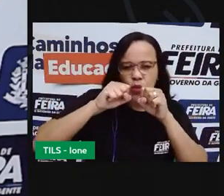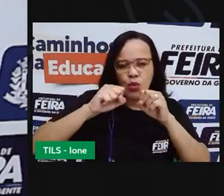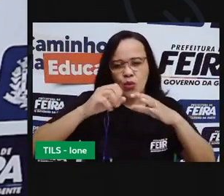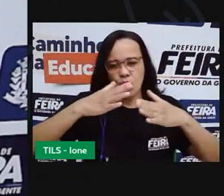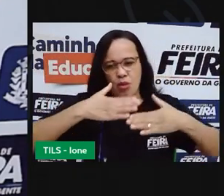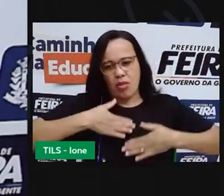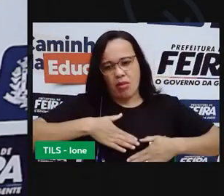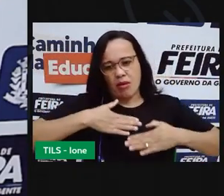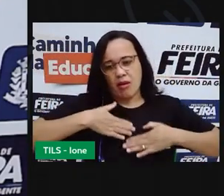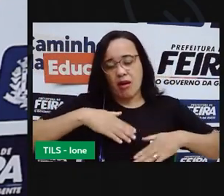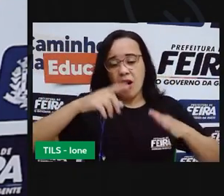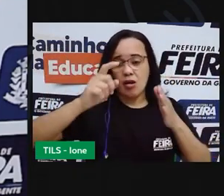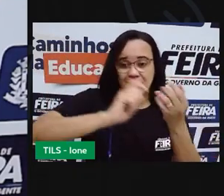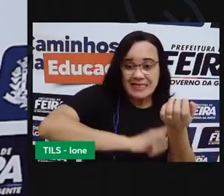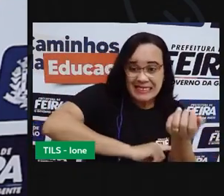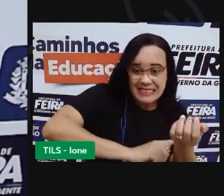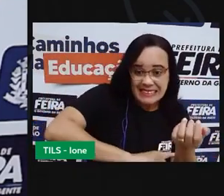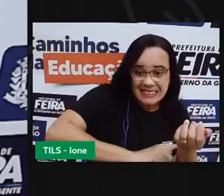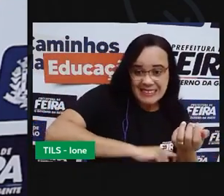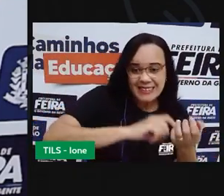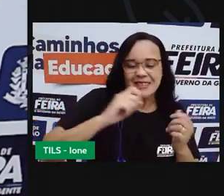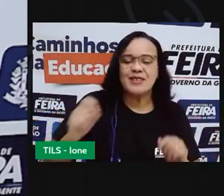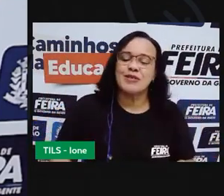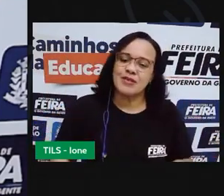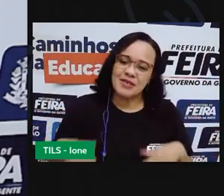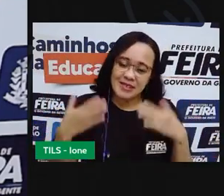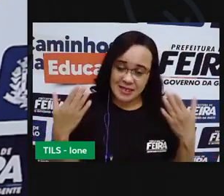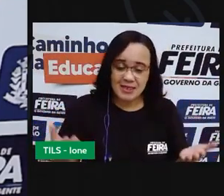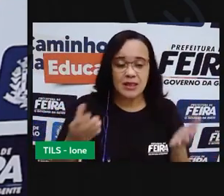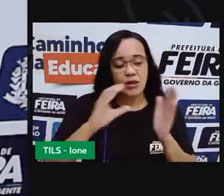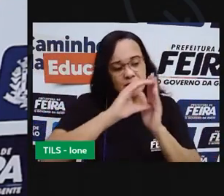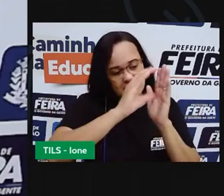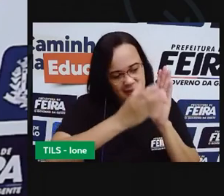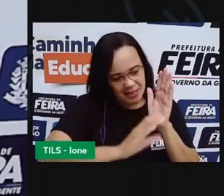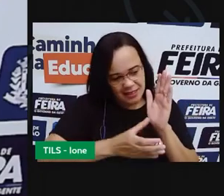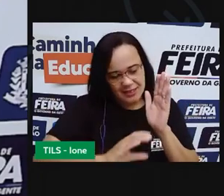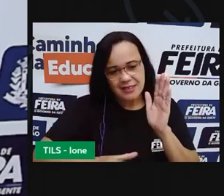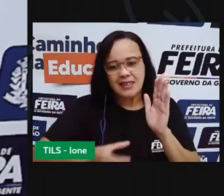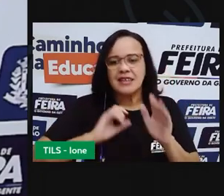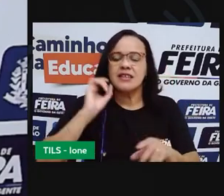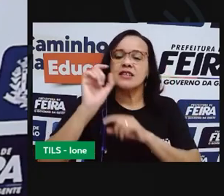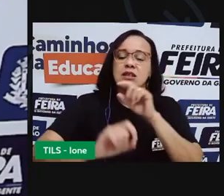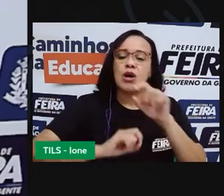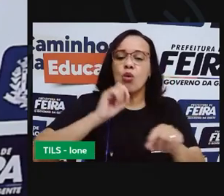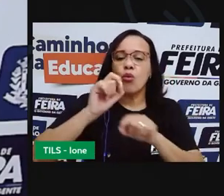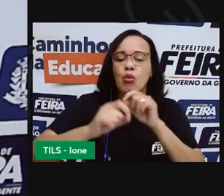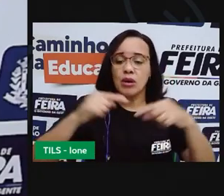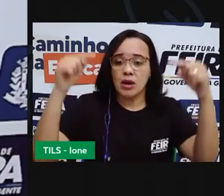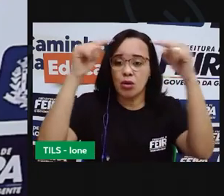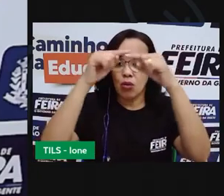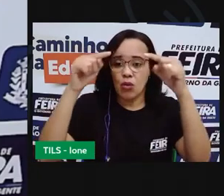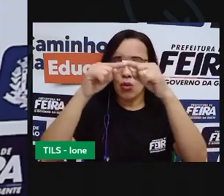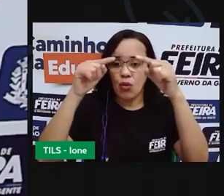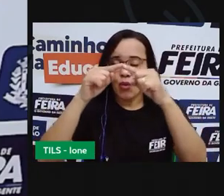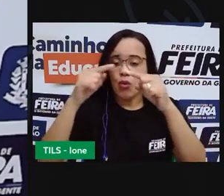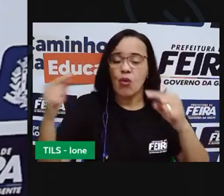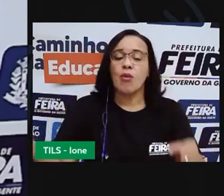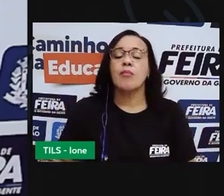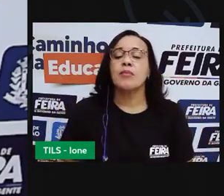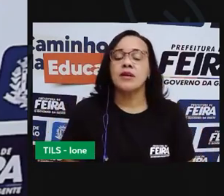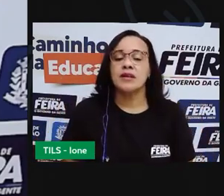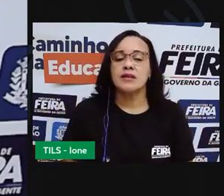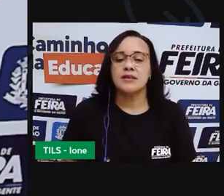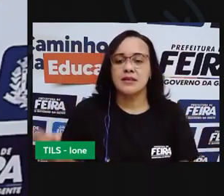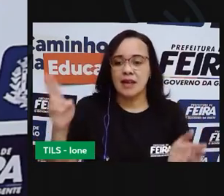Nervoso Vimos crianças Que as características São o que dão Identidade a uma pessoa É o que torna ela